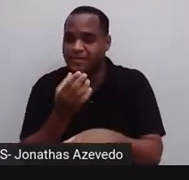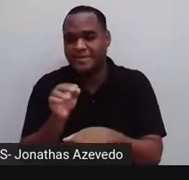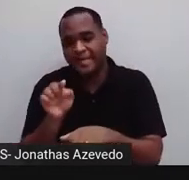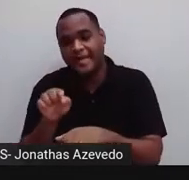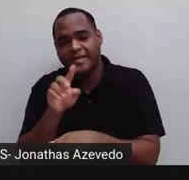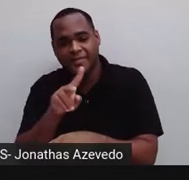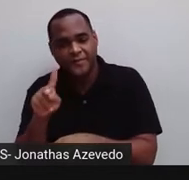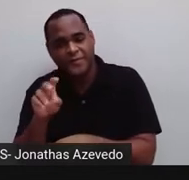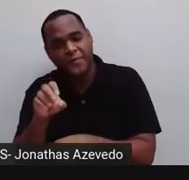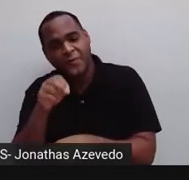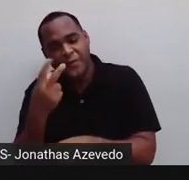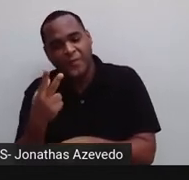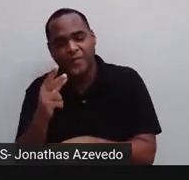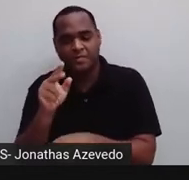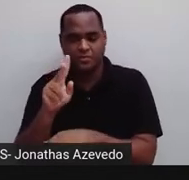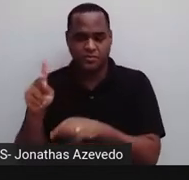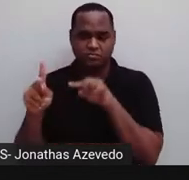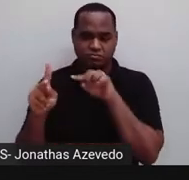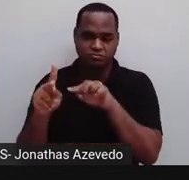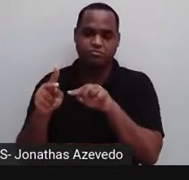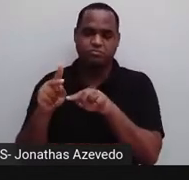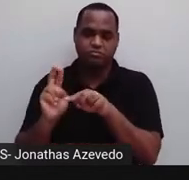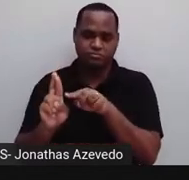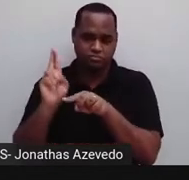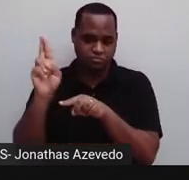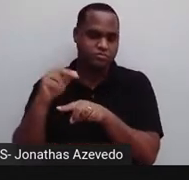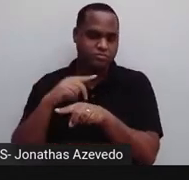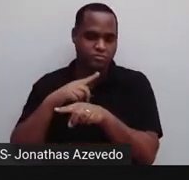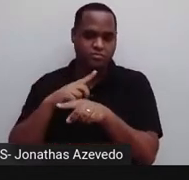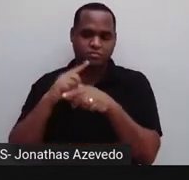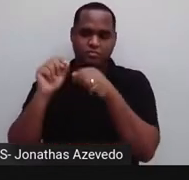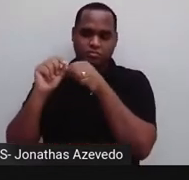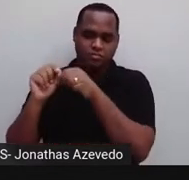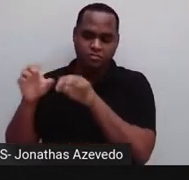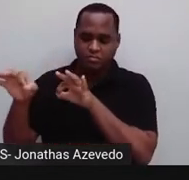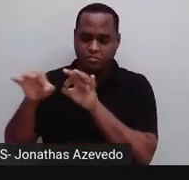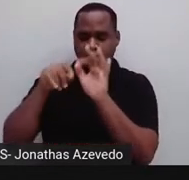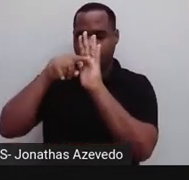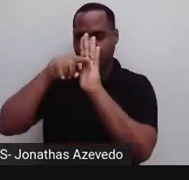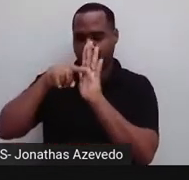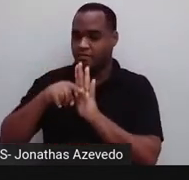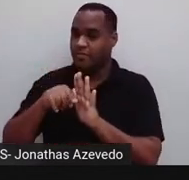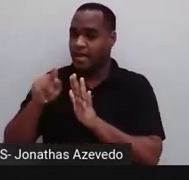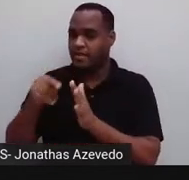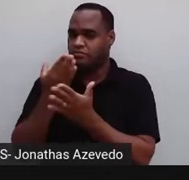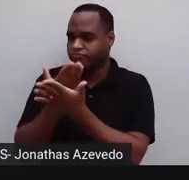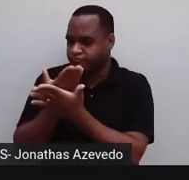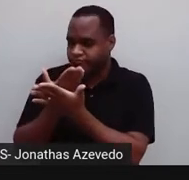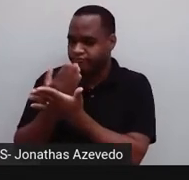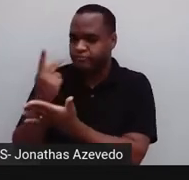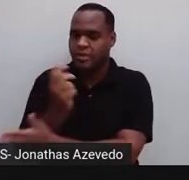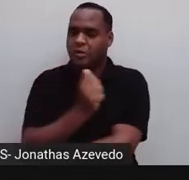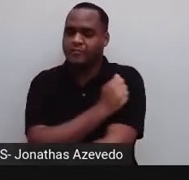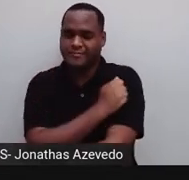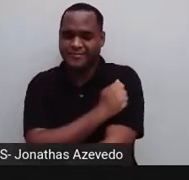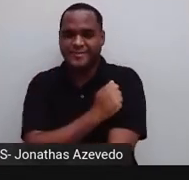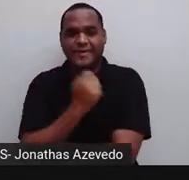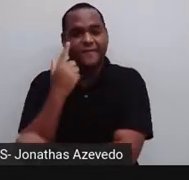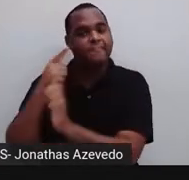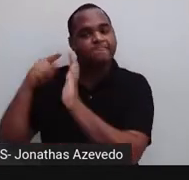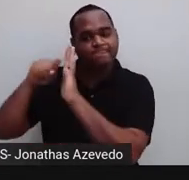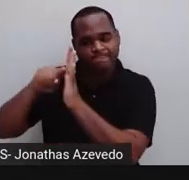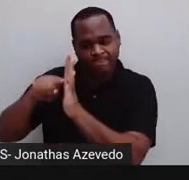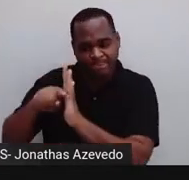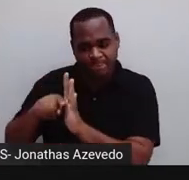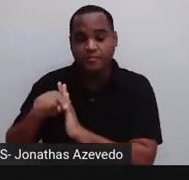ou a professora fazer a avaliação do estudante, tá? É o professor